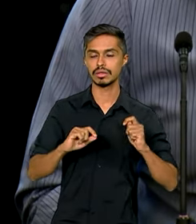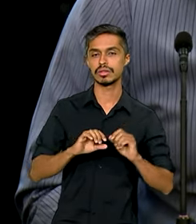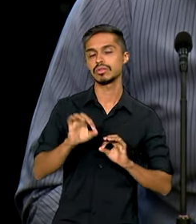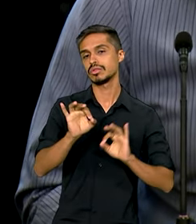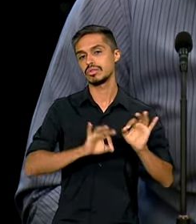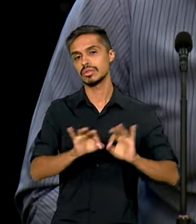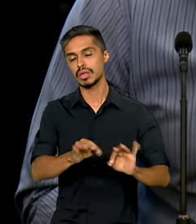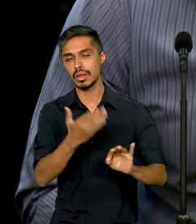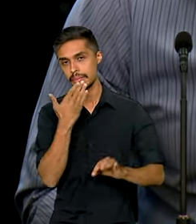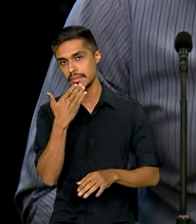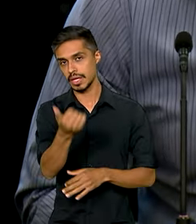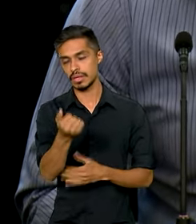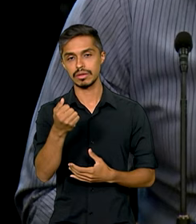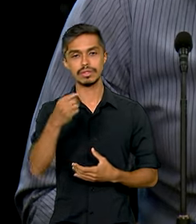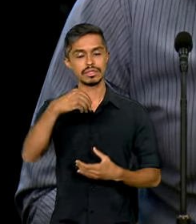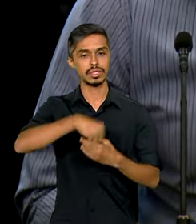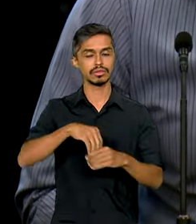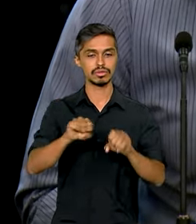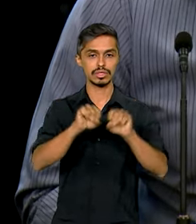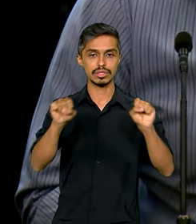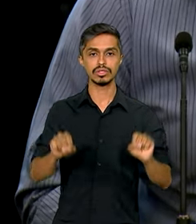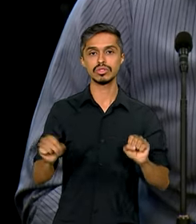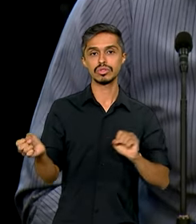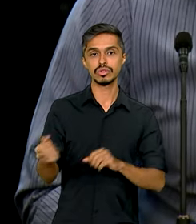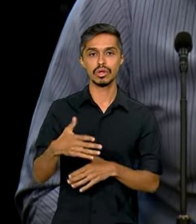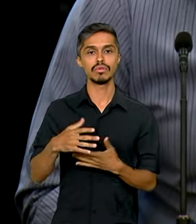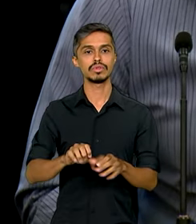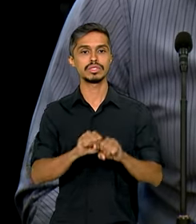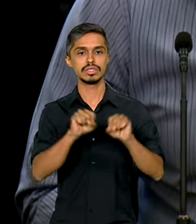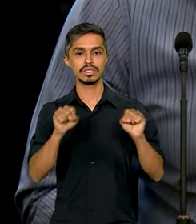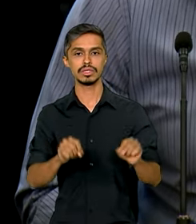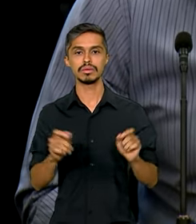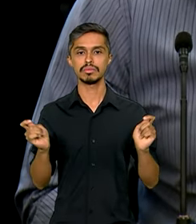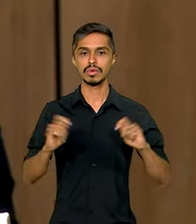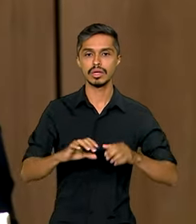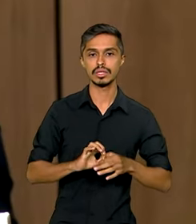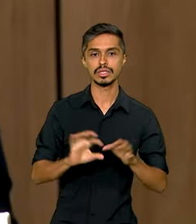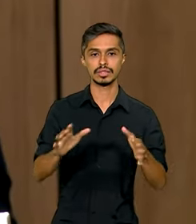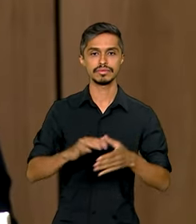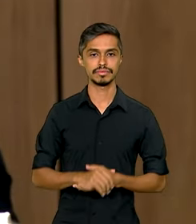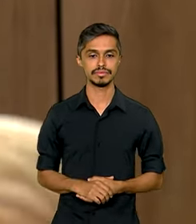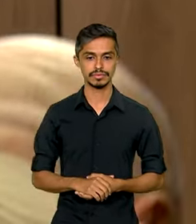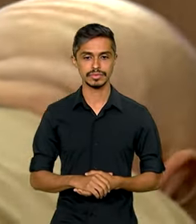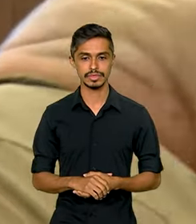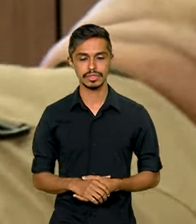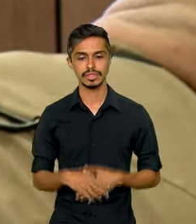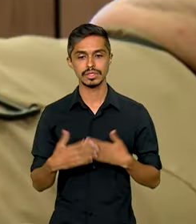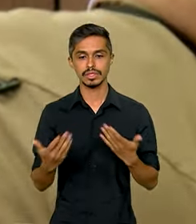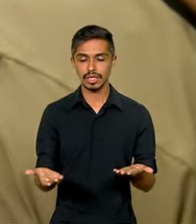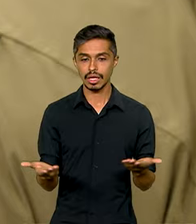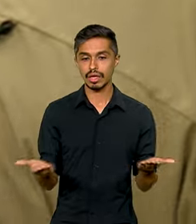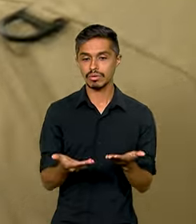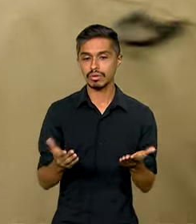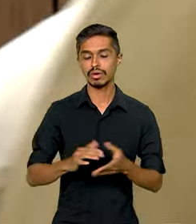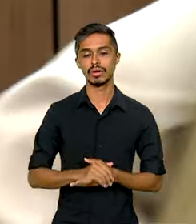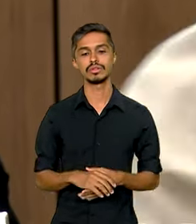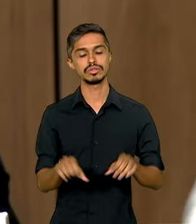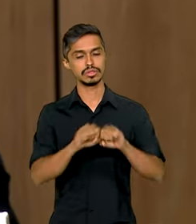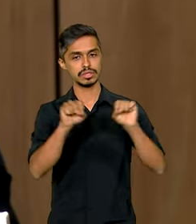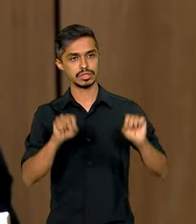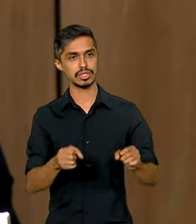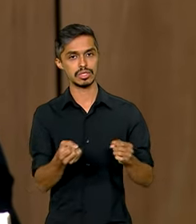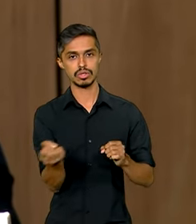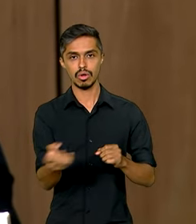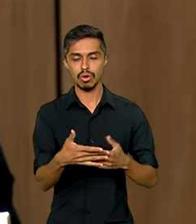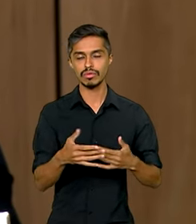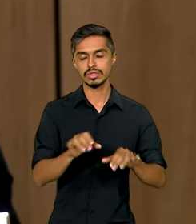otimizado dentro do sistema e esse novo sistema permite isso. Além do lançamento do novo sistema, o Ministério